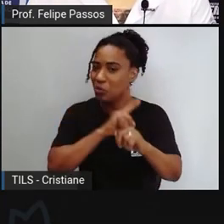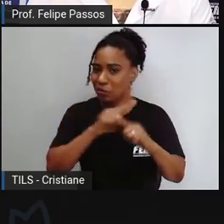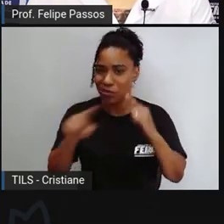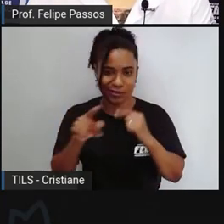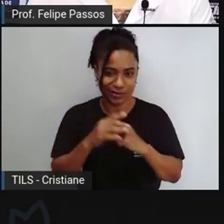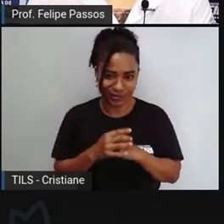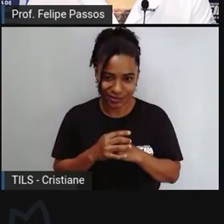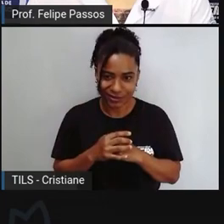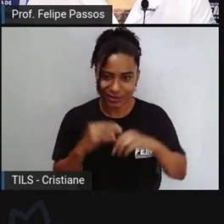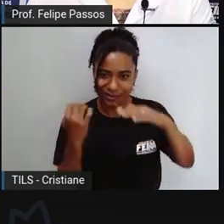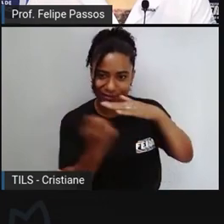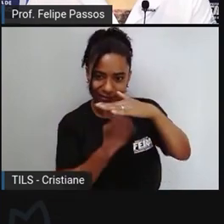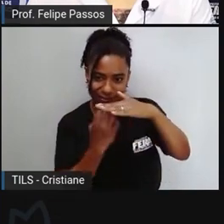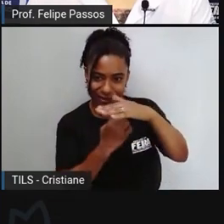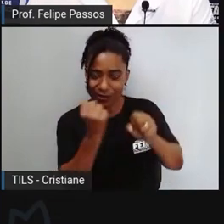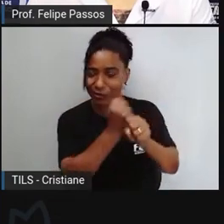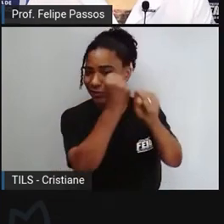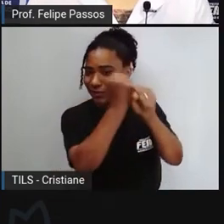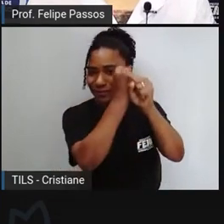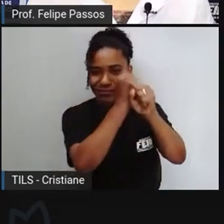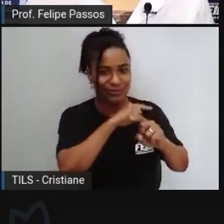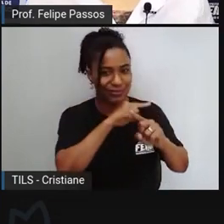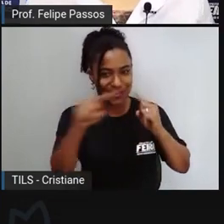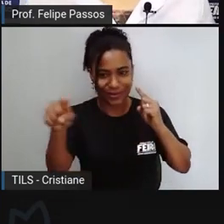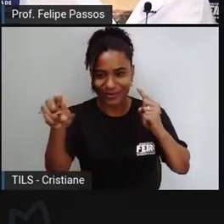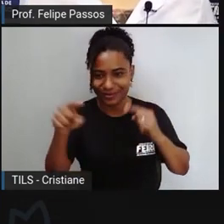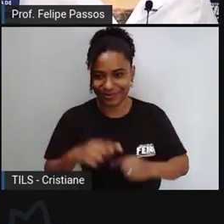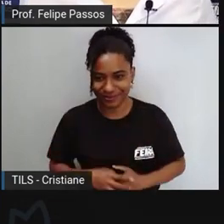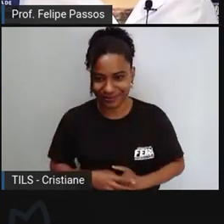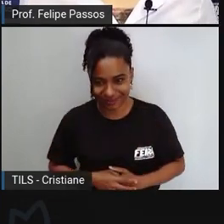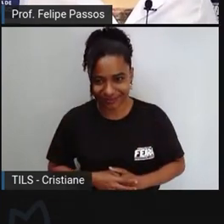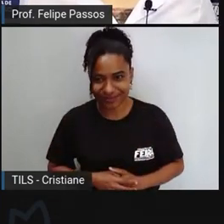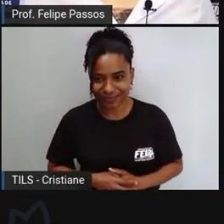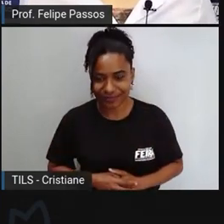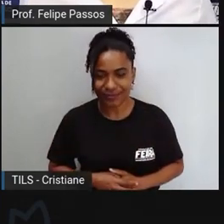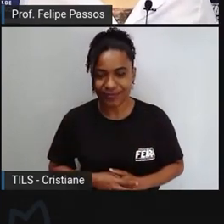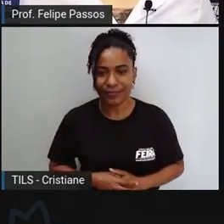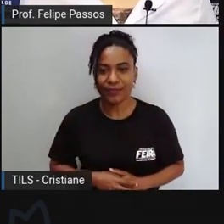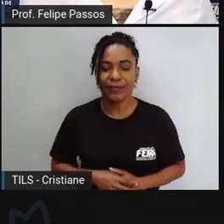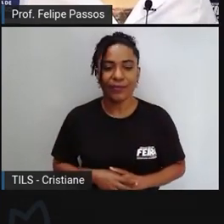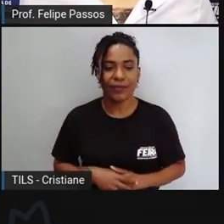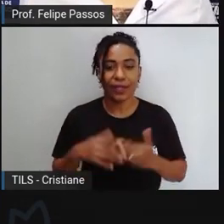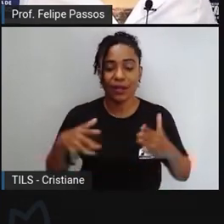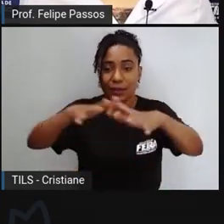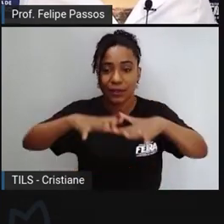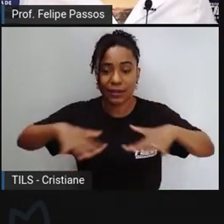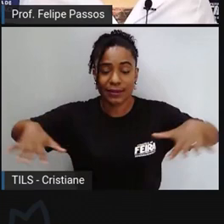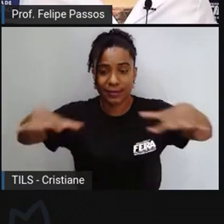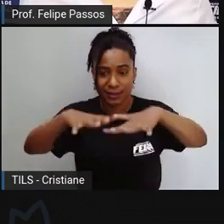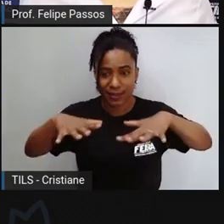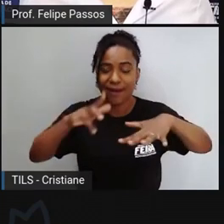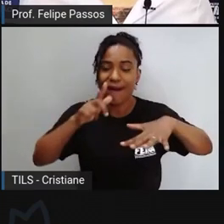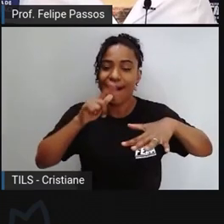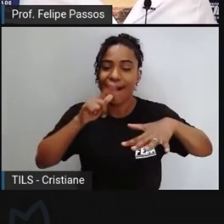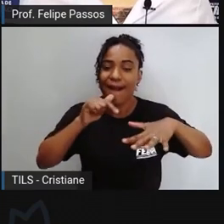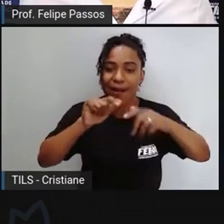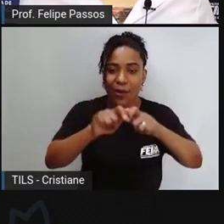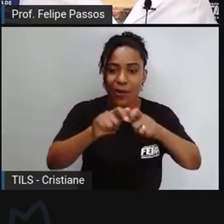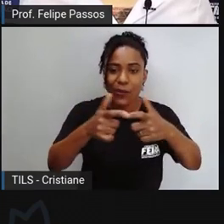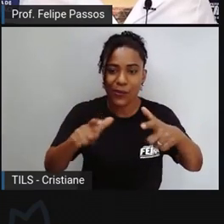devemos manter nestas áreas principalmente